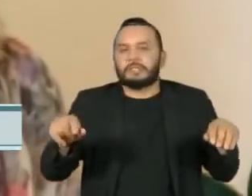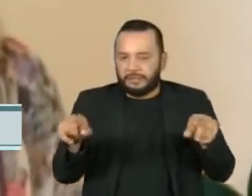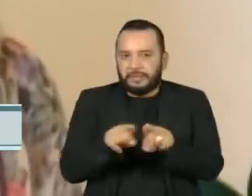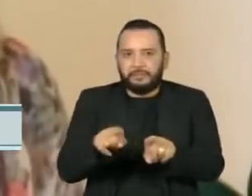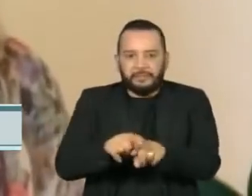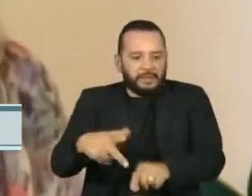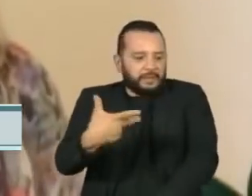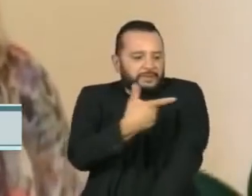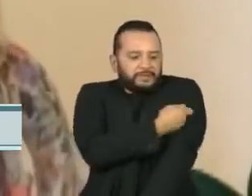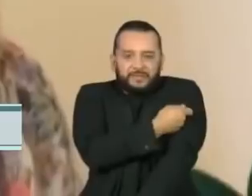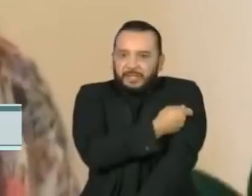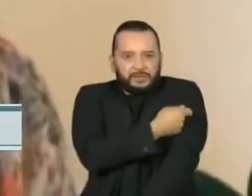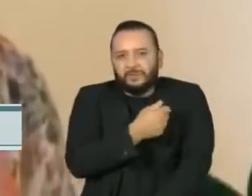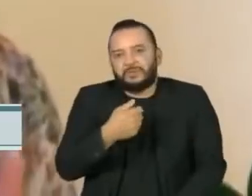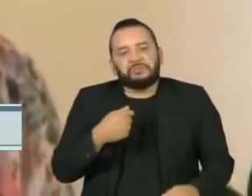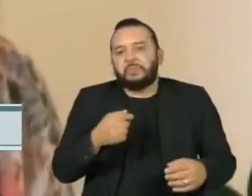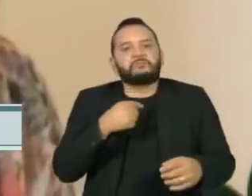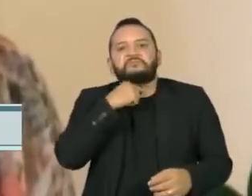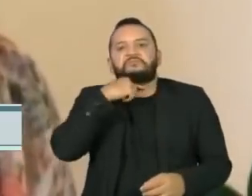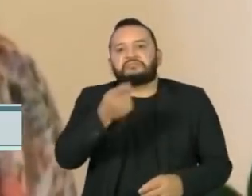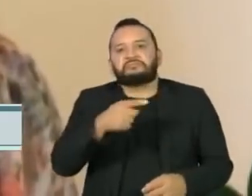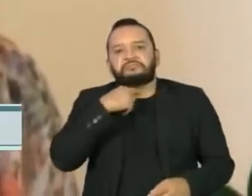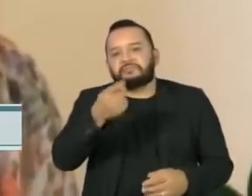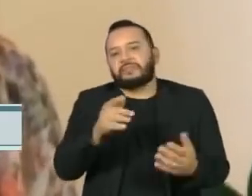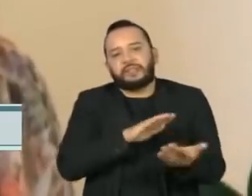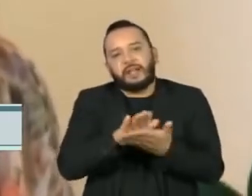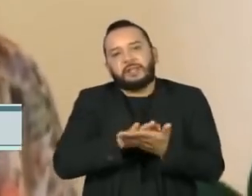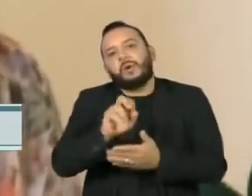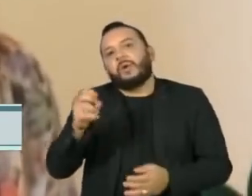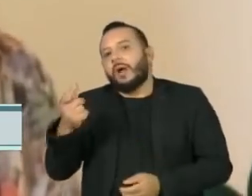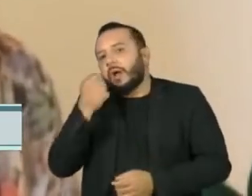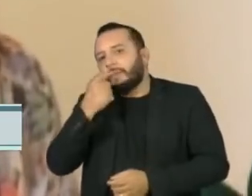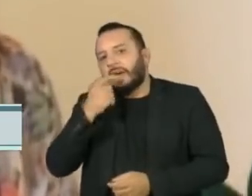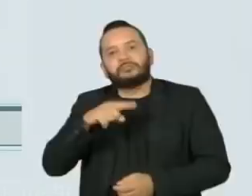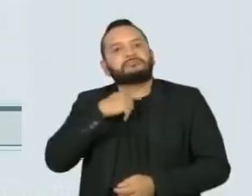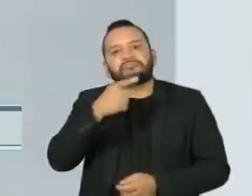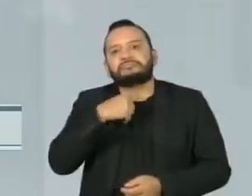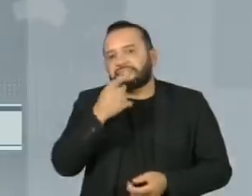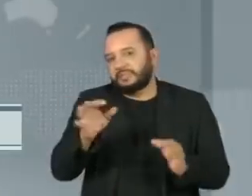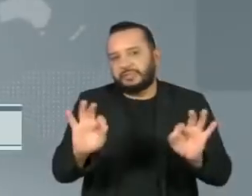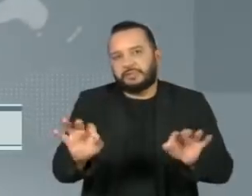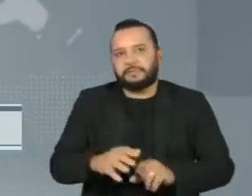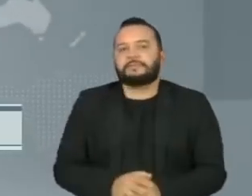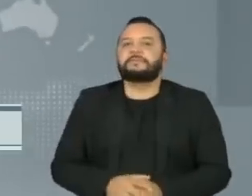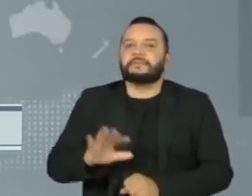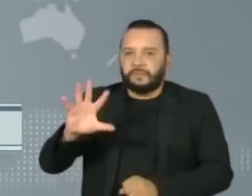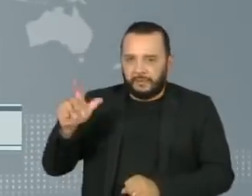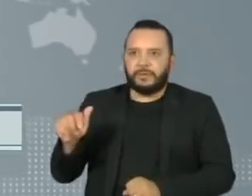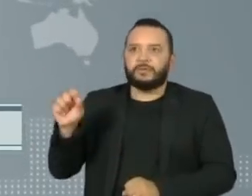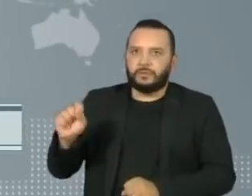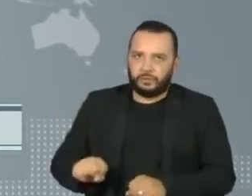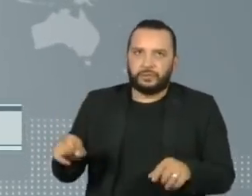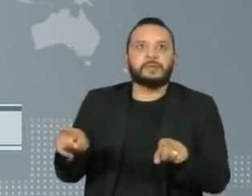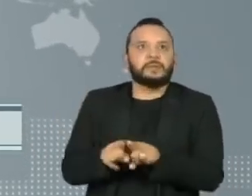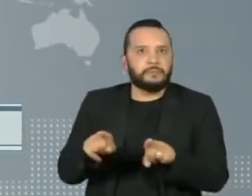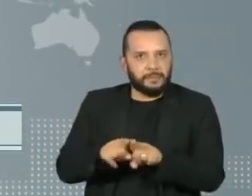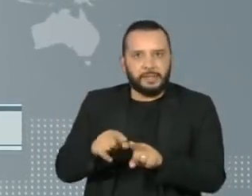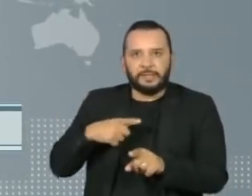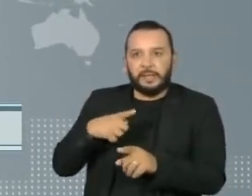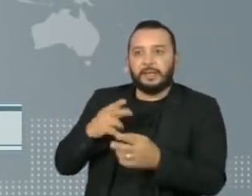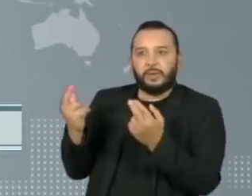resposta imunológica oferecida ou pela vacina ou pela doença natural. Além da África do Sul, também há casos